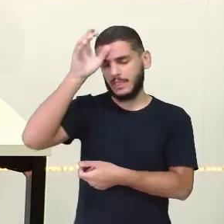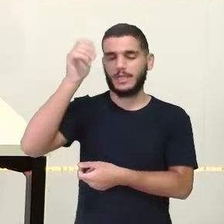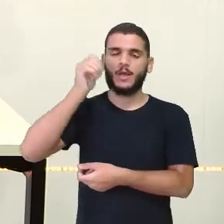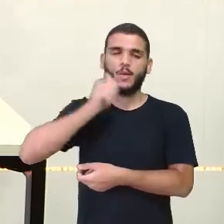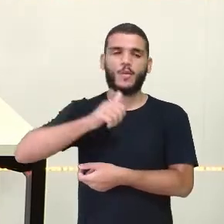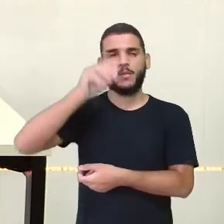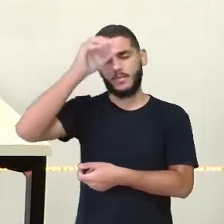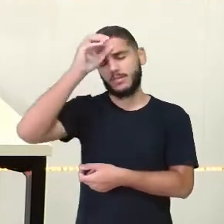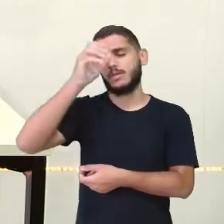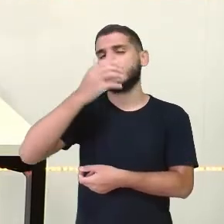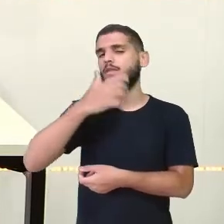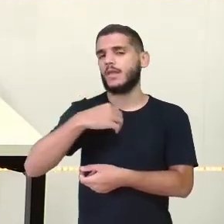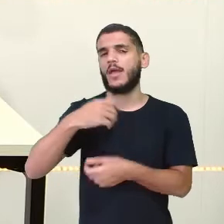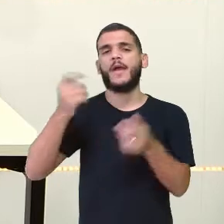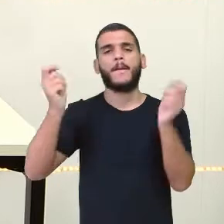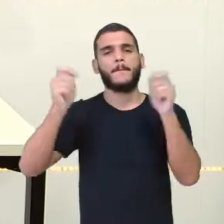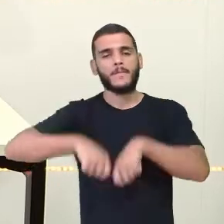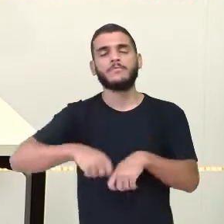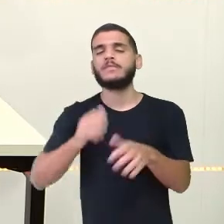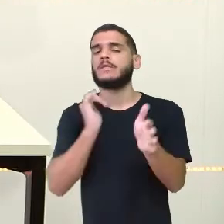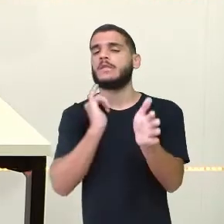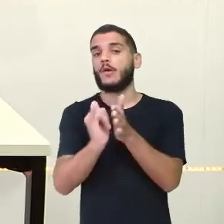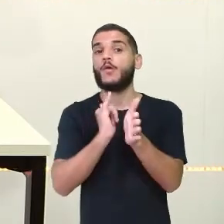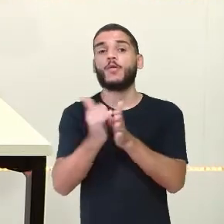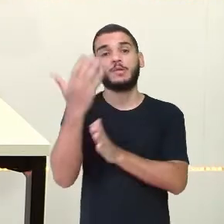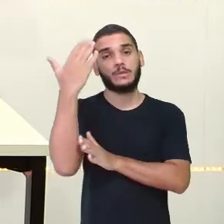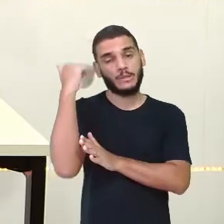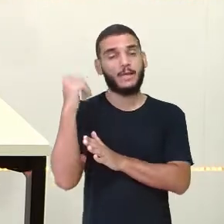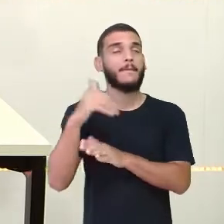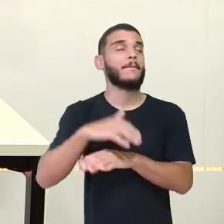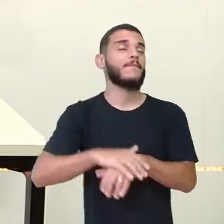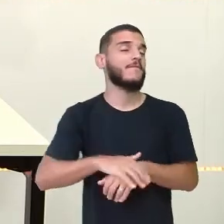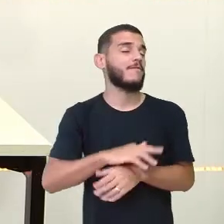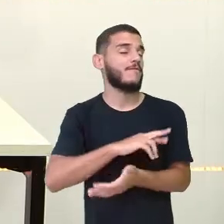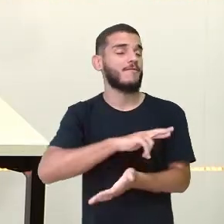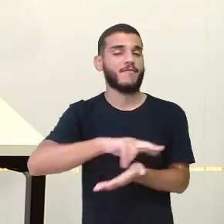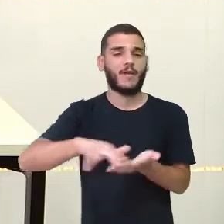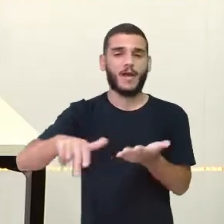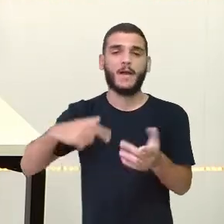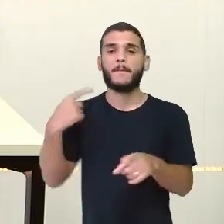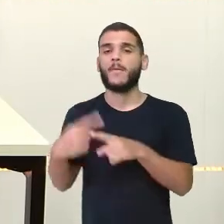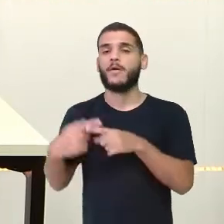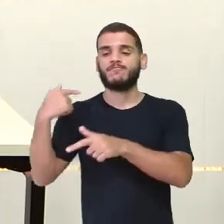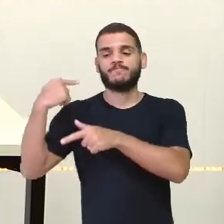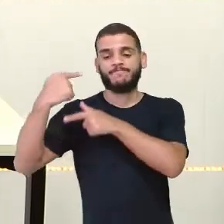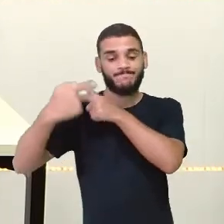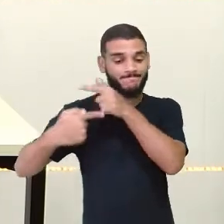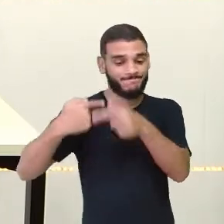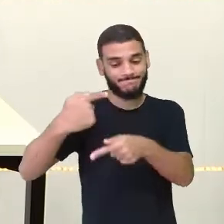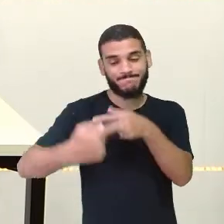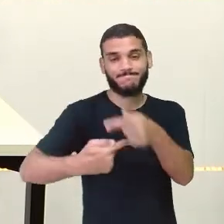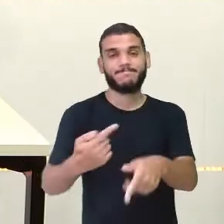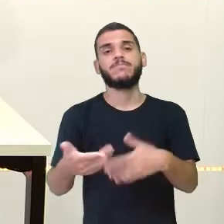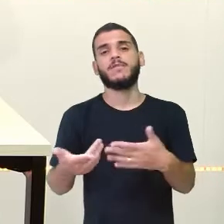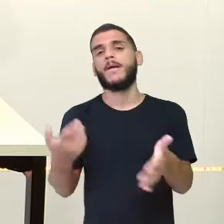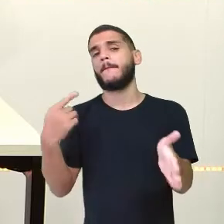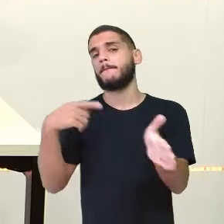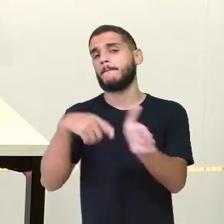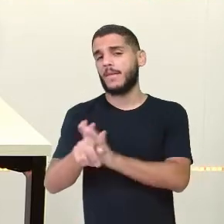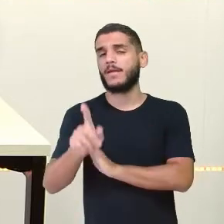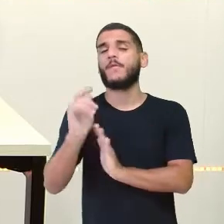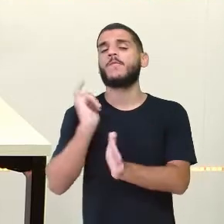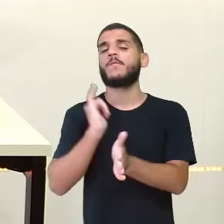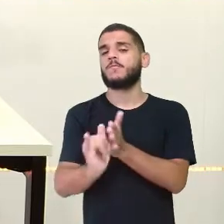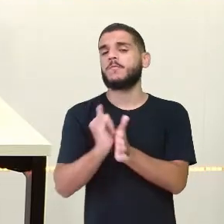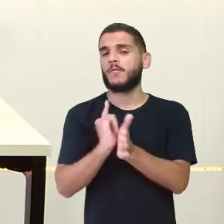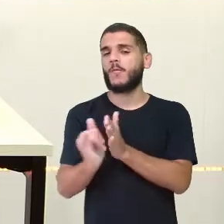muitos contos Porque são de tradição oral Vai passando de geração em geração Então pergunta um conto aí